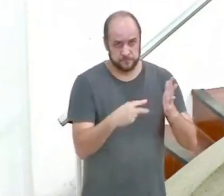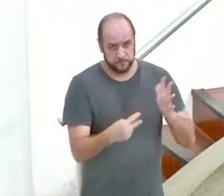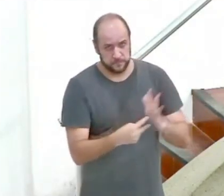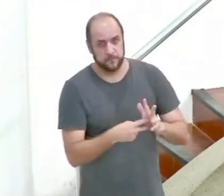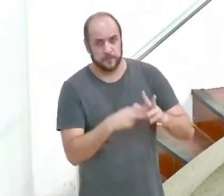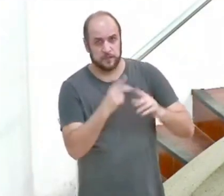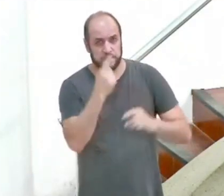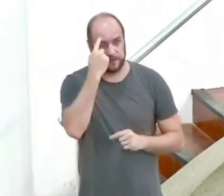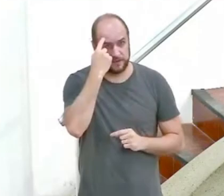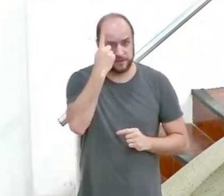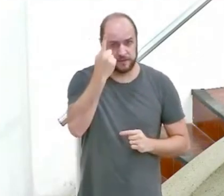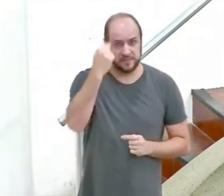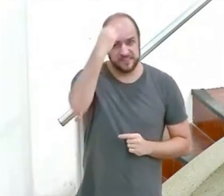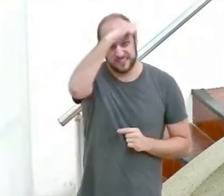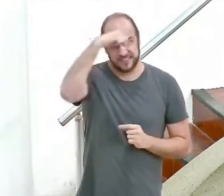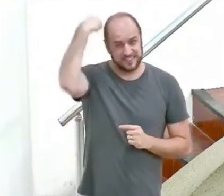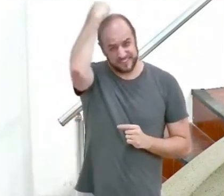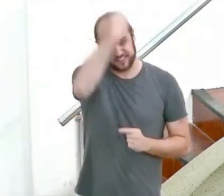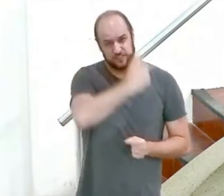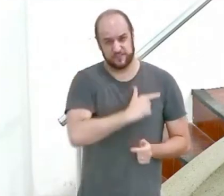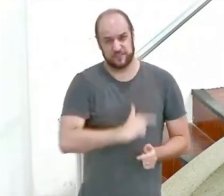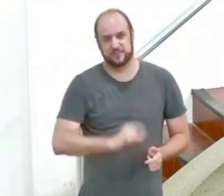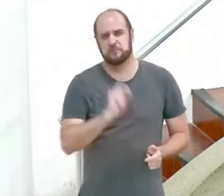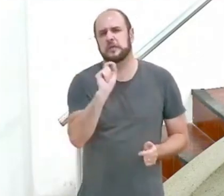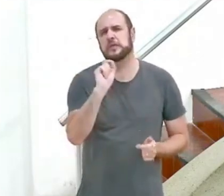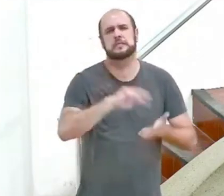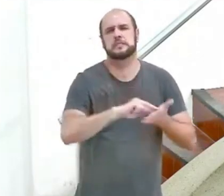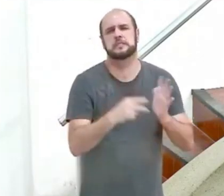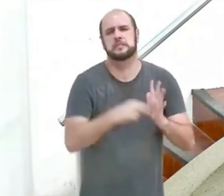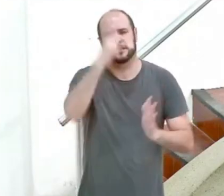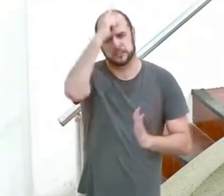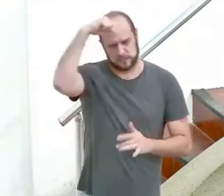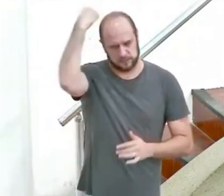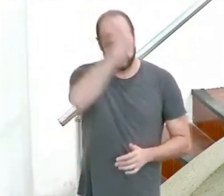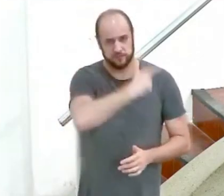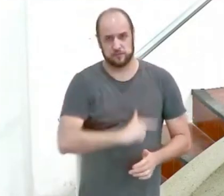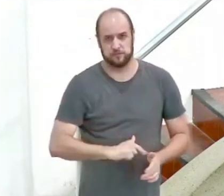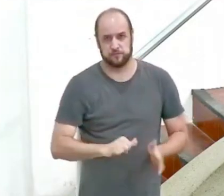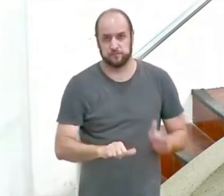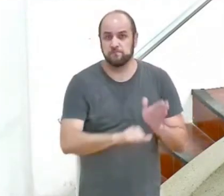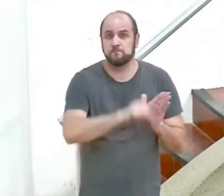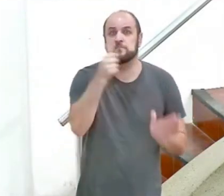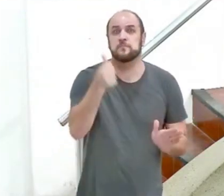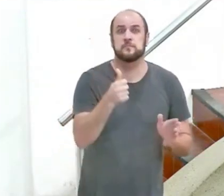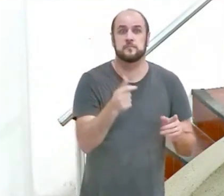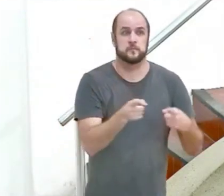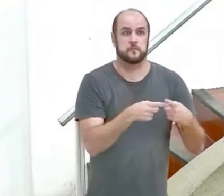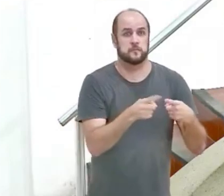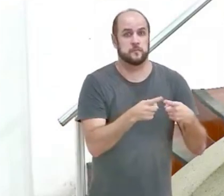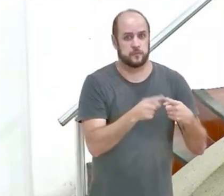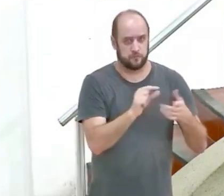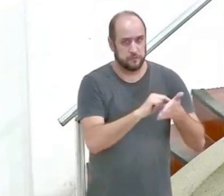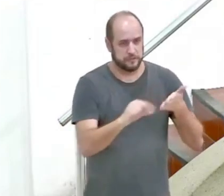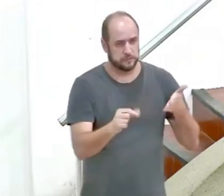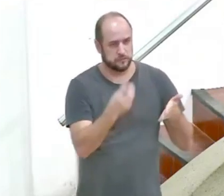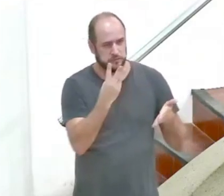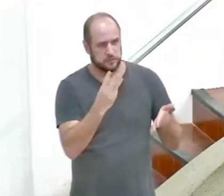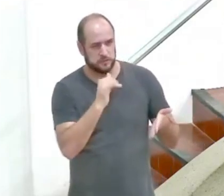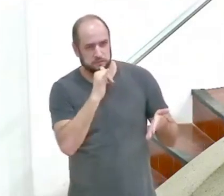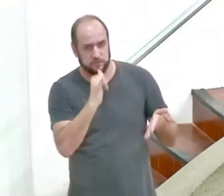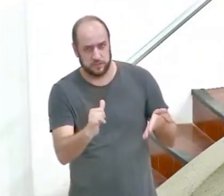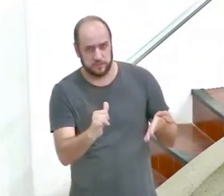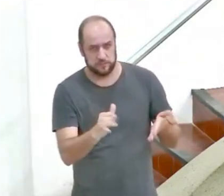tese, a santificação, o que é a vossa santificação? Primeira coisa que ele fala no verso 3 ainda, que vos